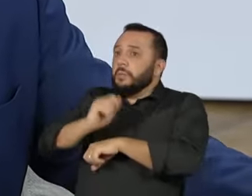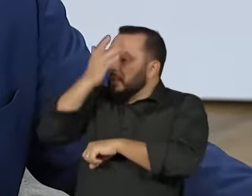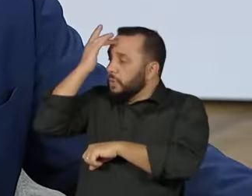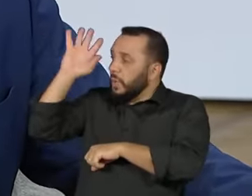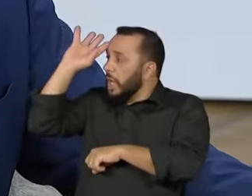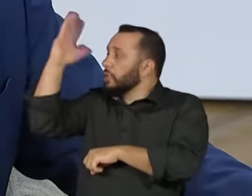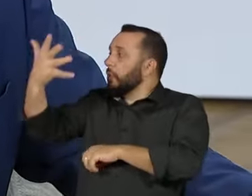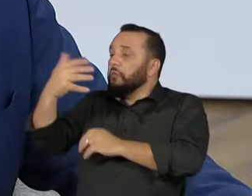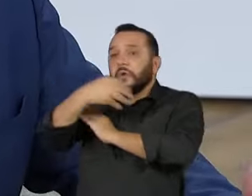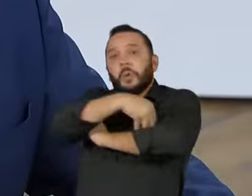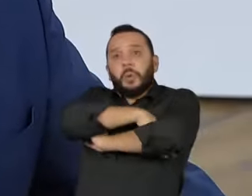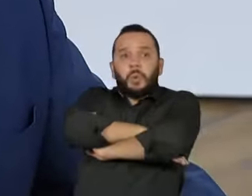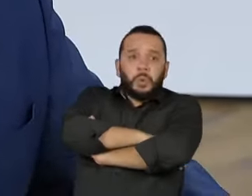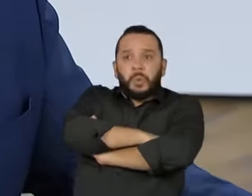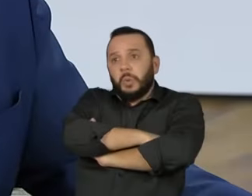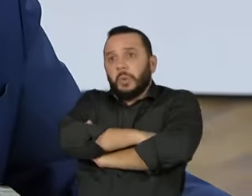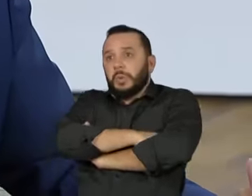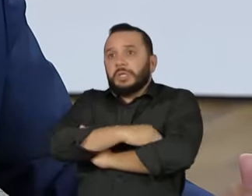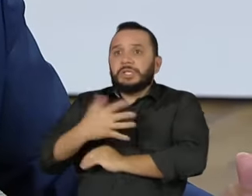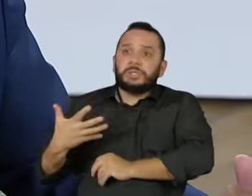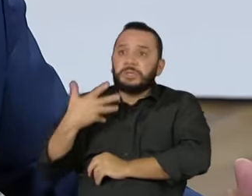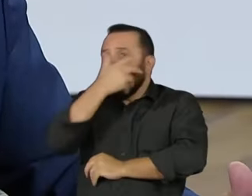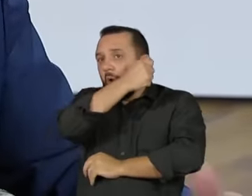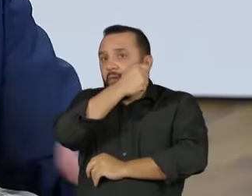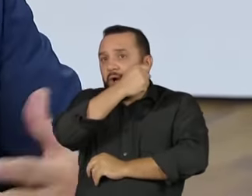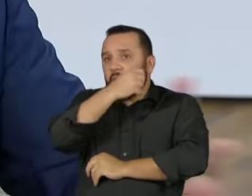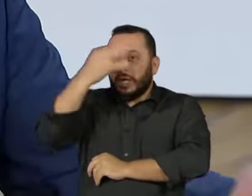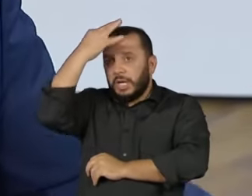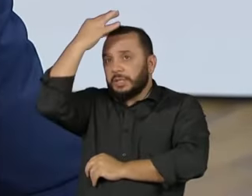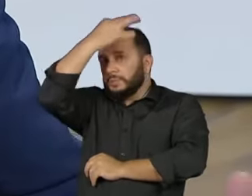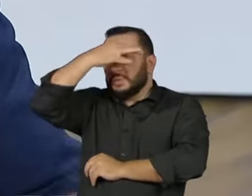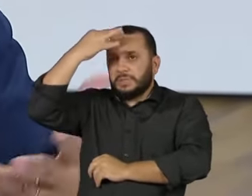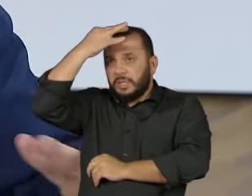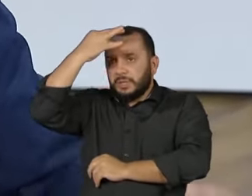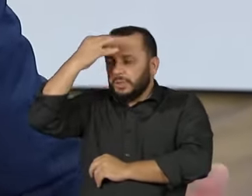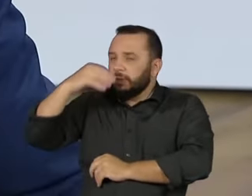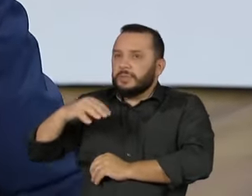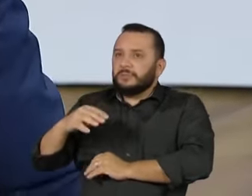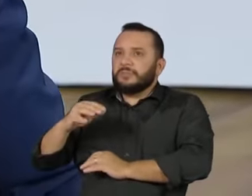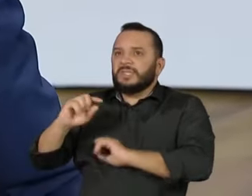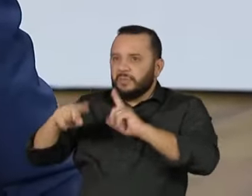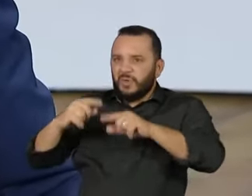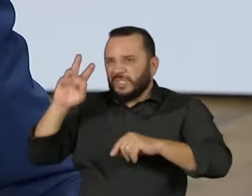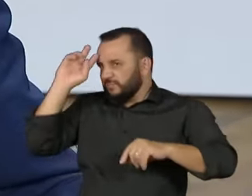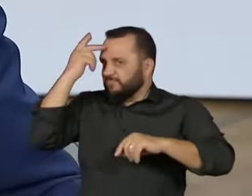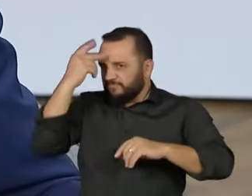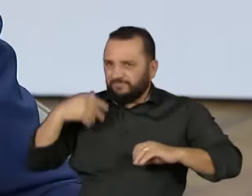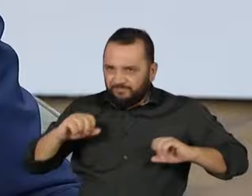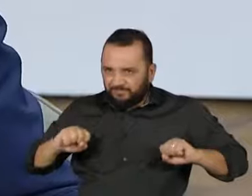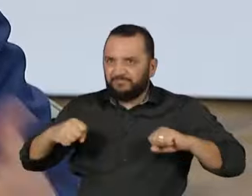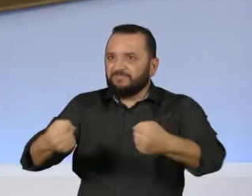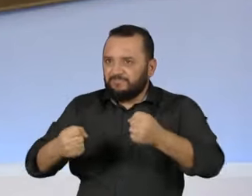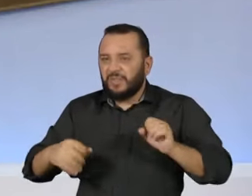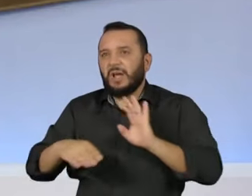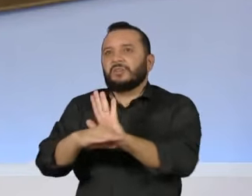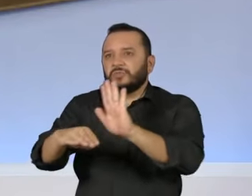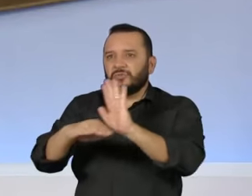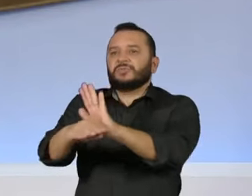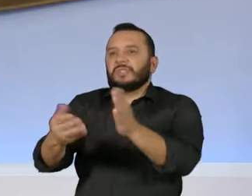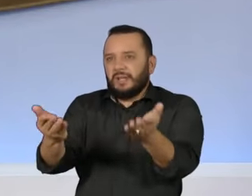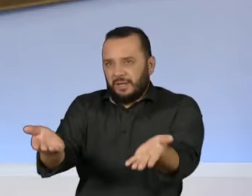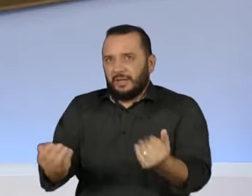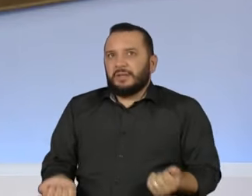salvador, não da pátria, mas um salvador estadual, descruzaram, se arriscaram. E aí,